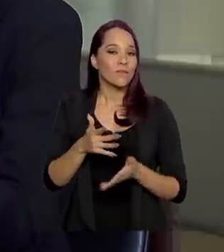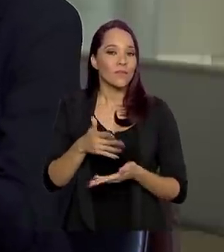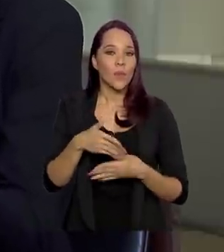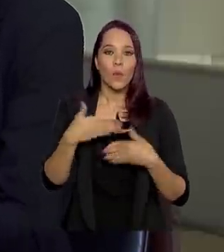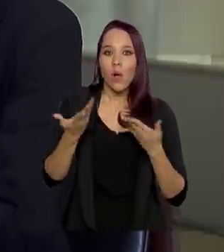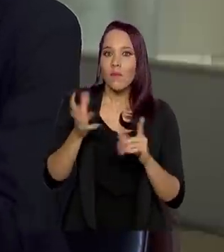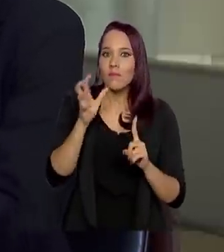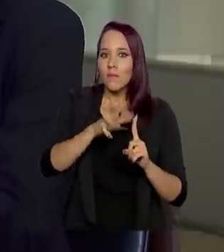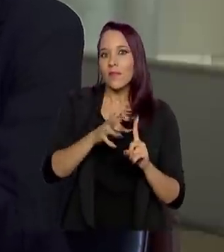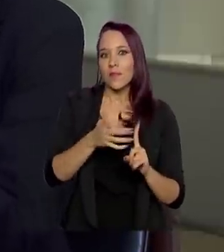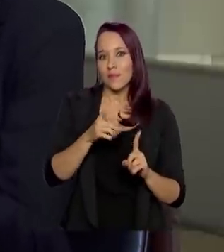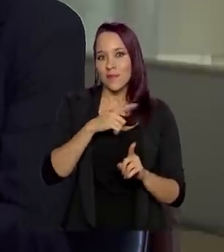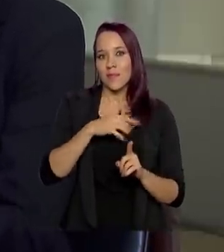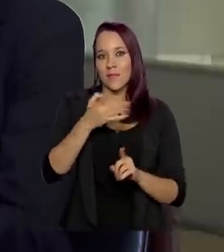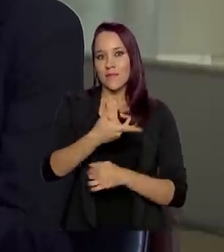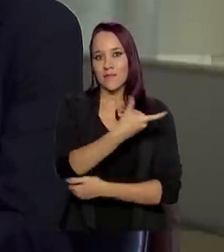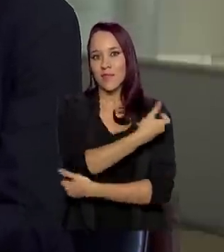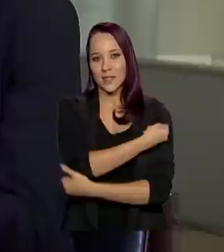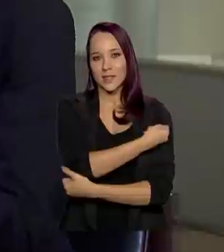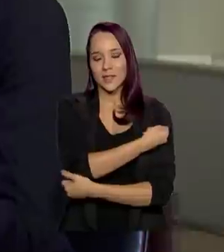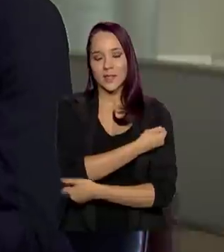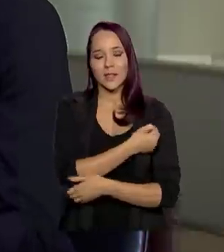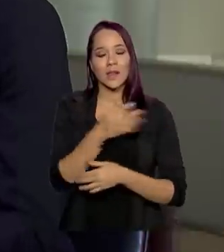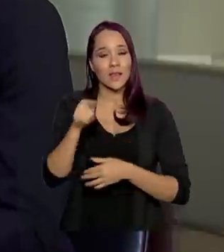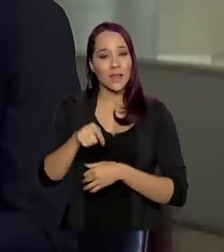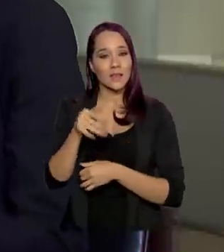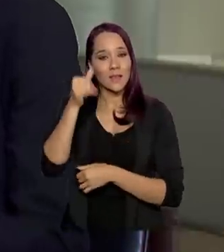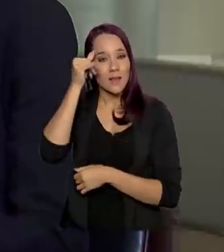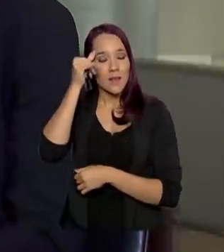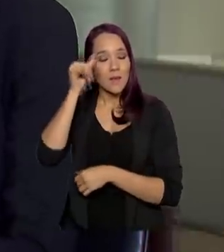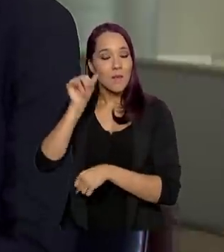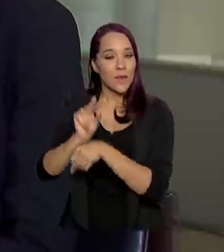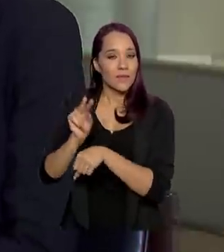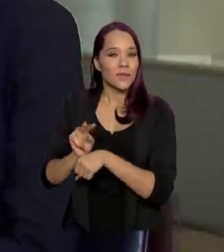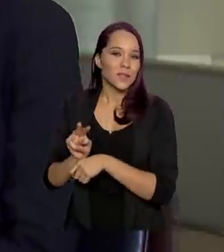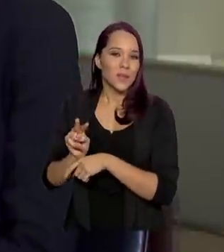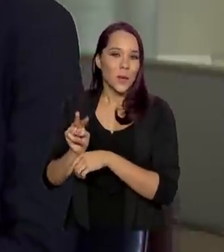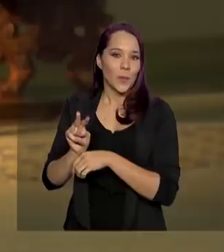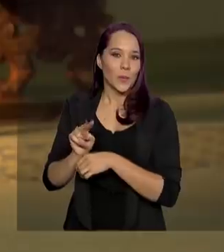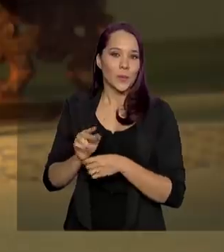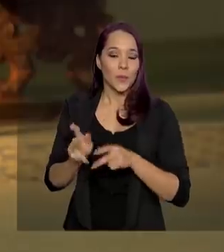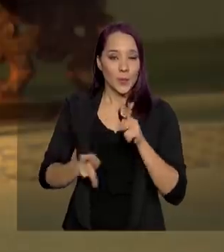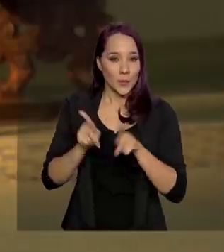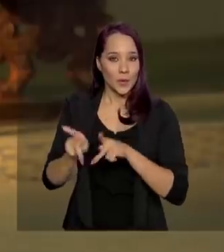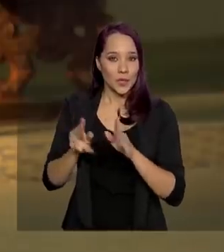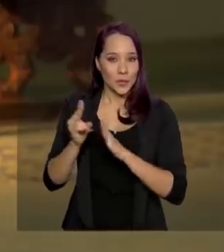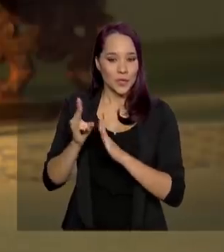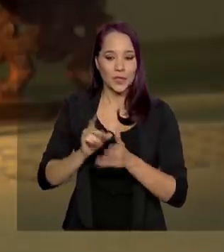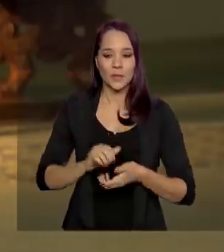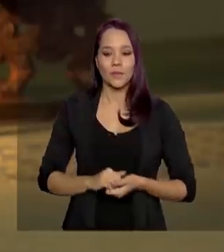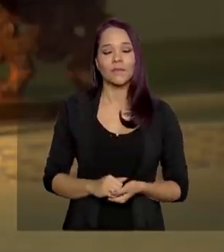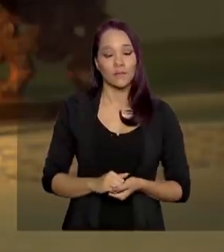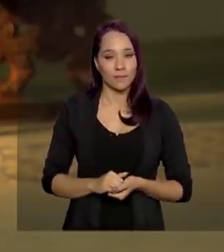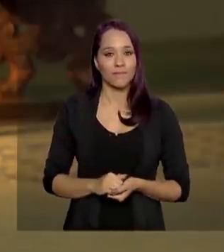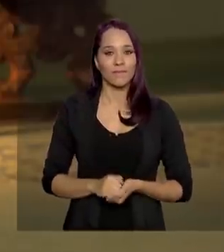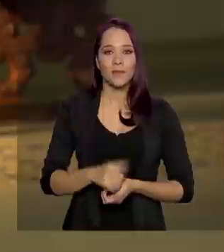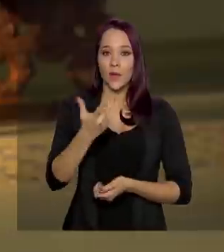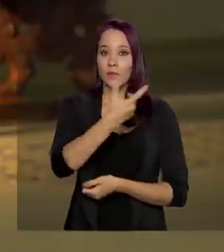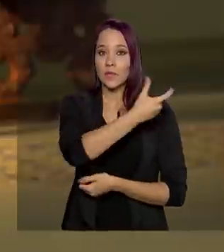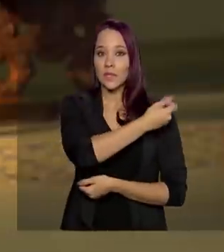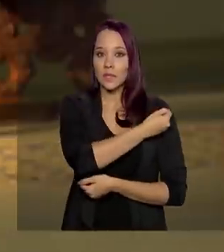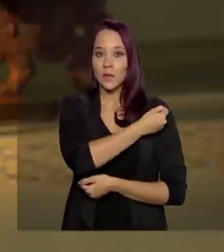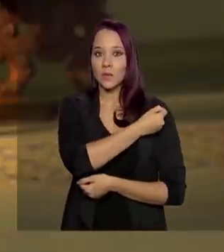quais os efeitos que essa vacinação e essa prevenção trouxe aí para as populações? Bom, a vacinação, ela